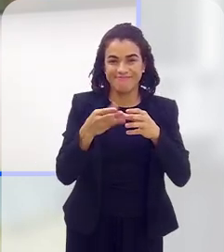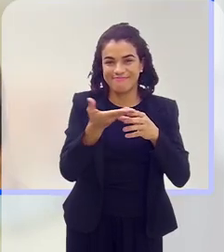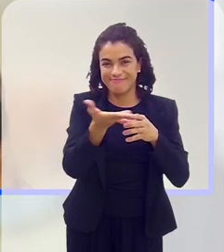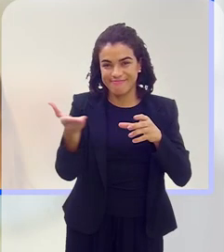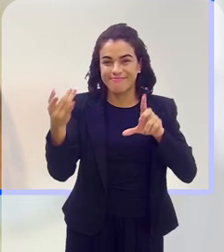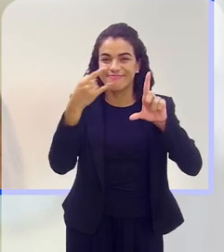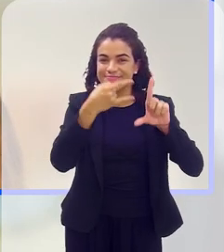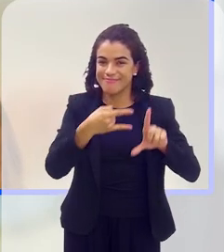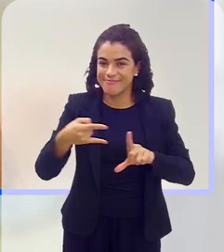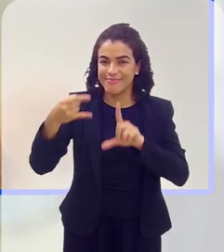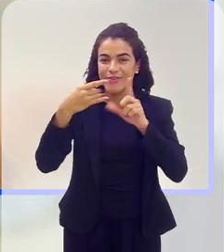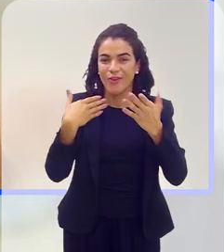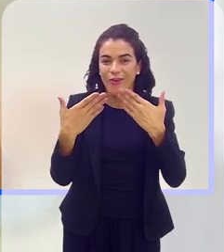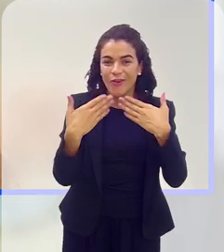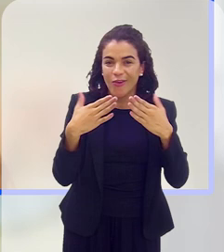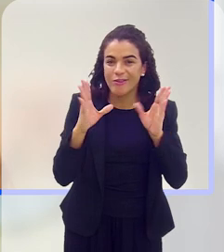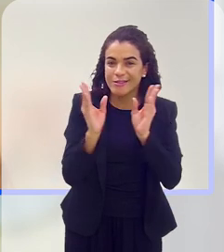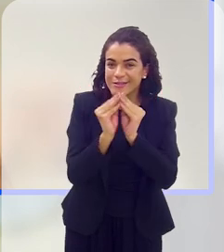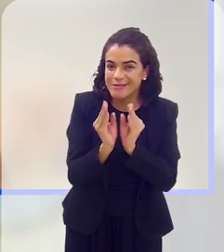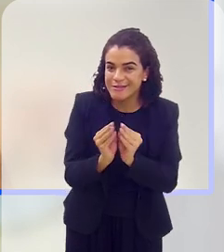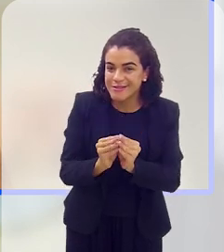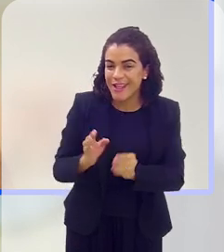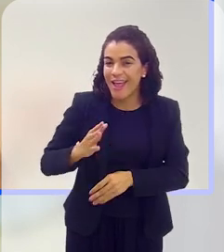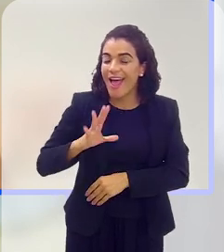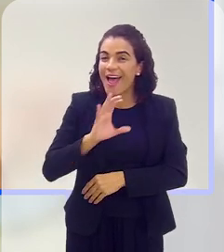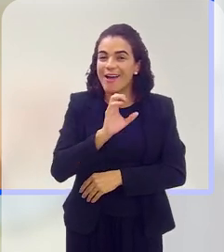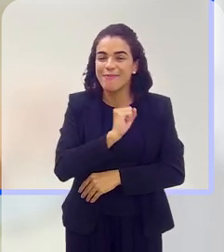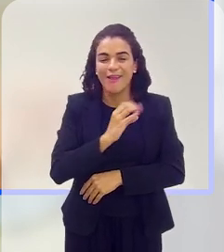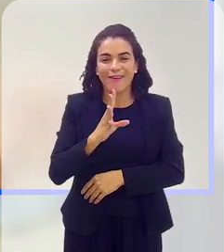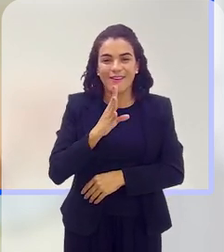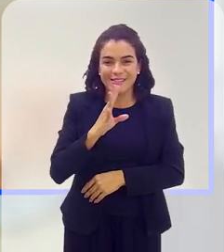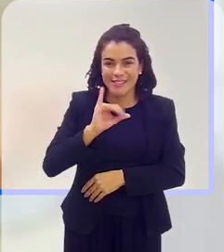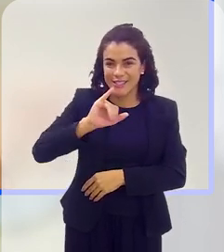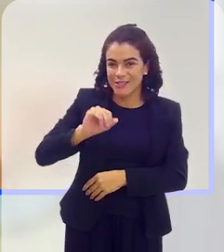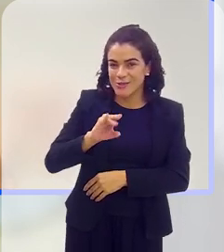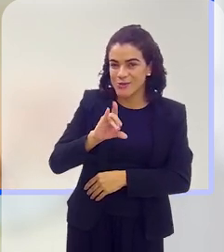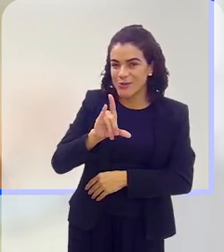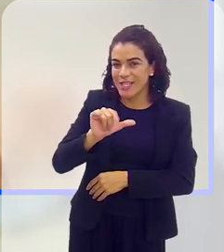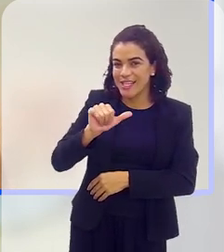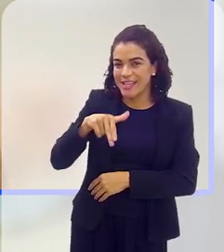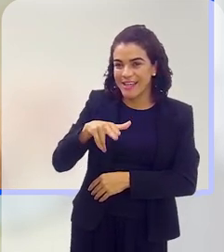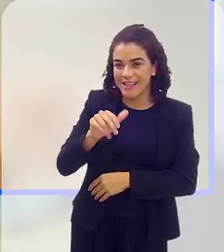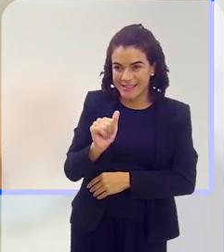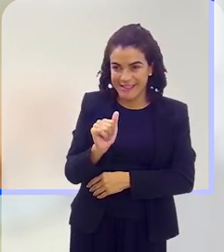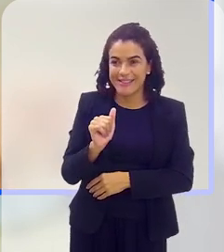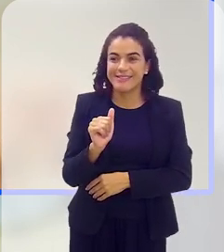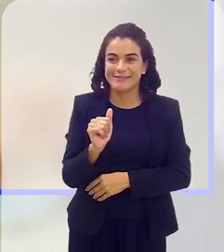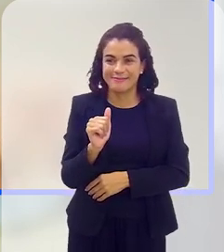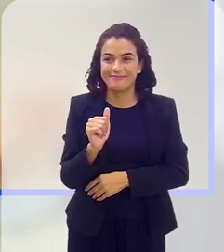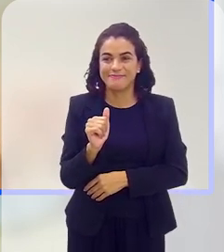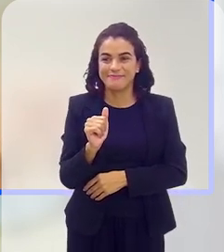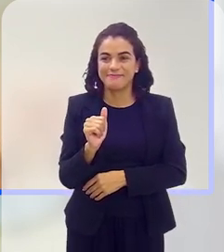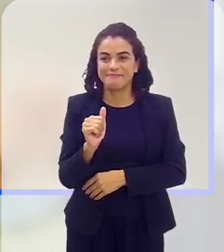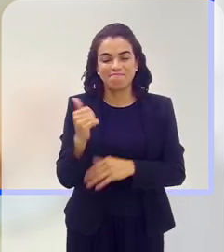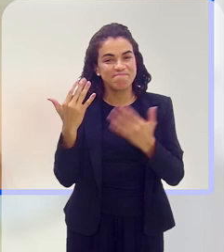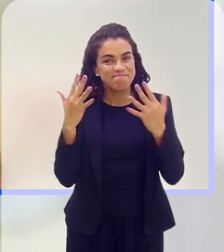aqui, conversando um pouco e adorei conhecer Juliana e parabéns pelo trabalho, Juliana,